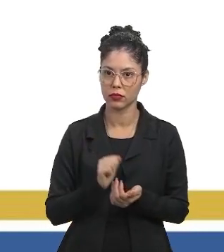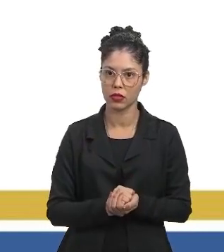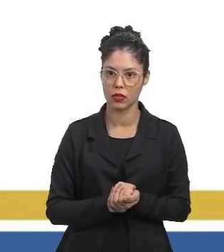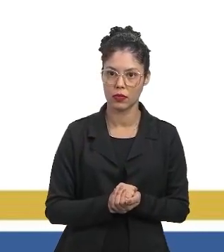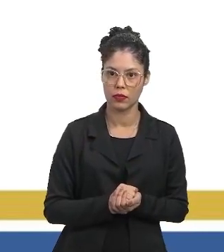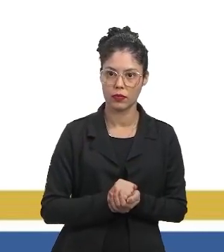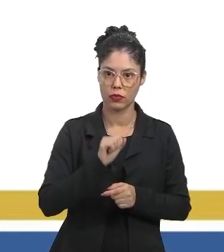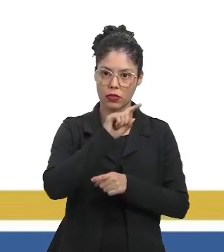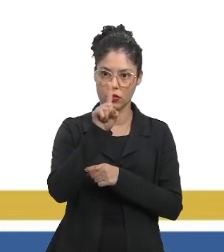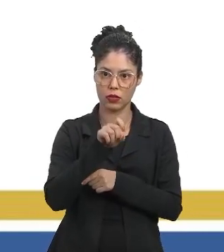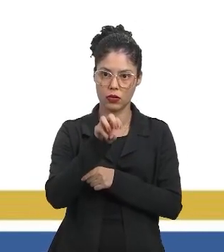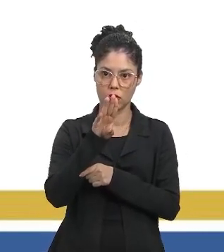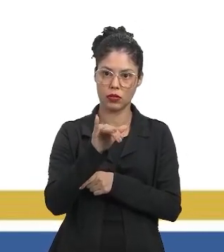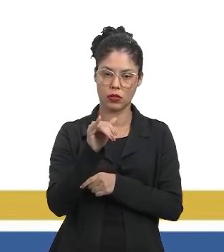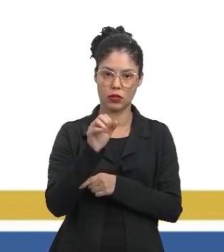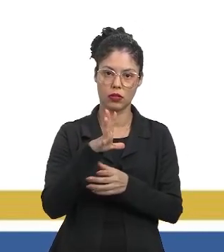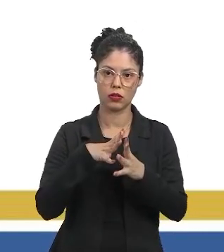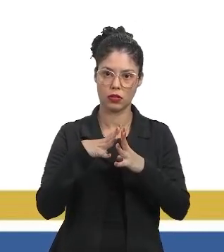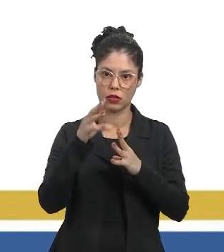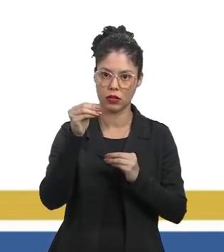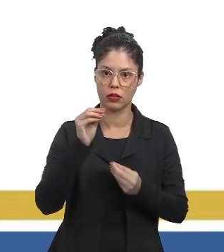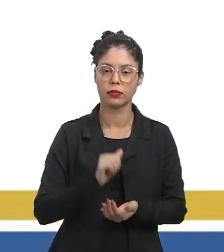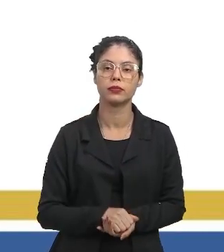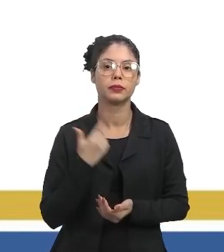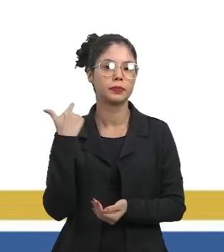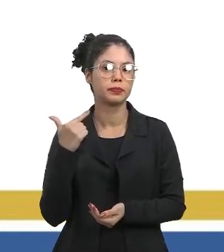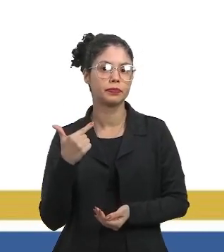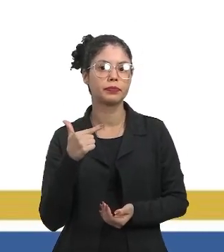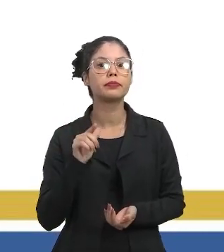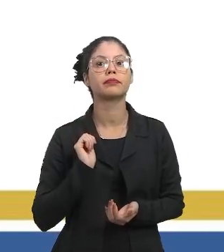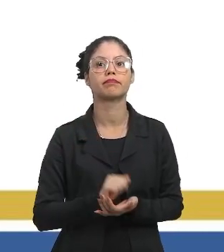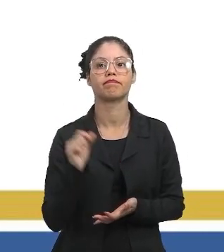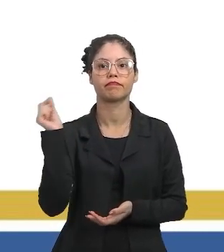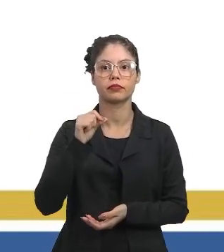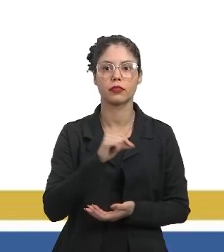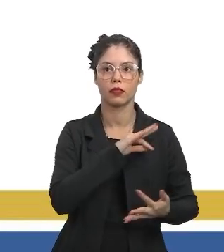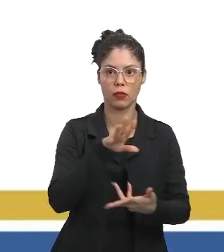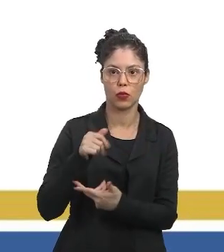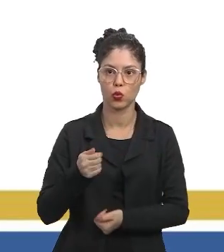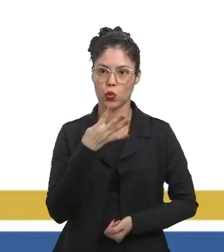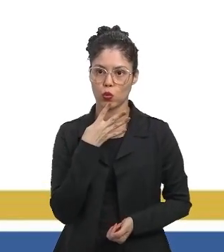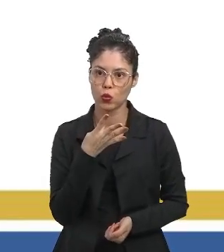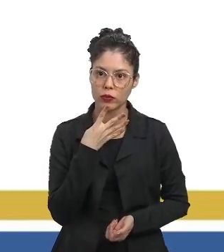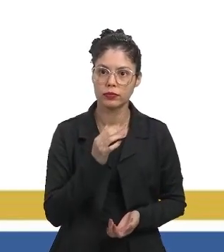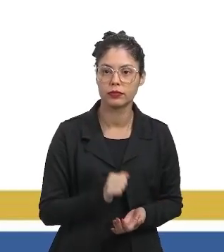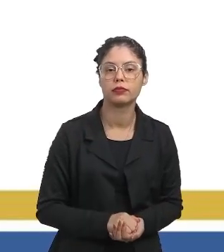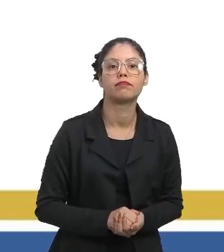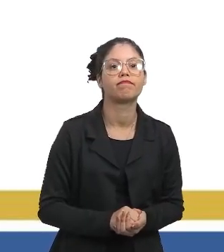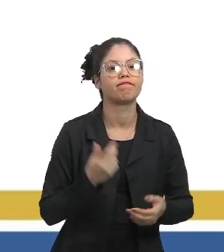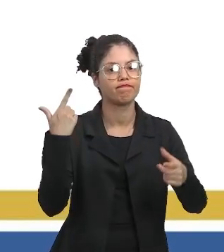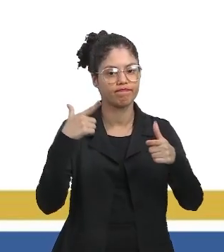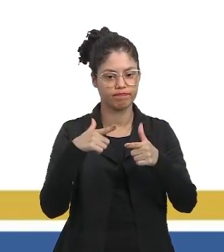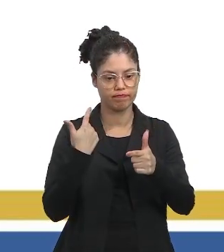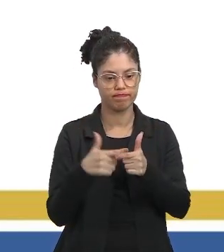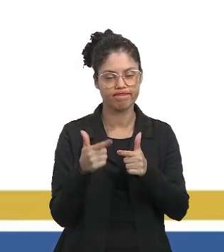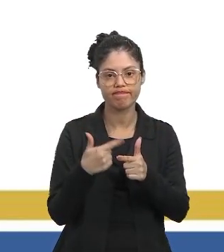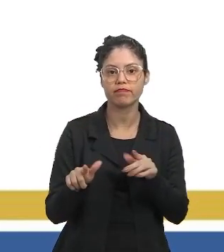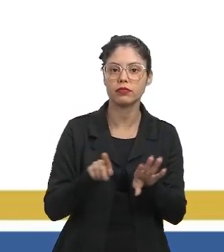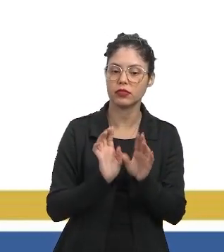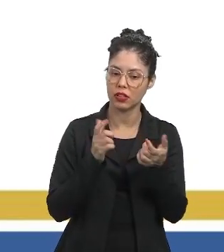do apocalipse. Sem as abelhas, o mundo como conhecemos entraria em colapso.